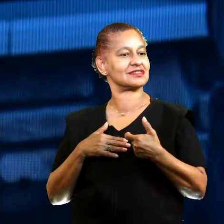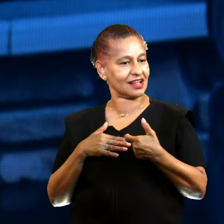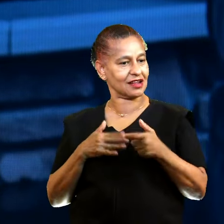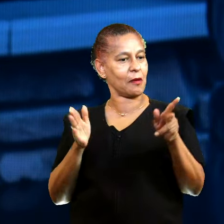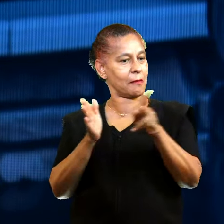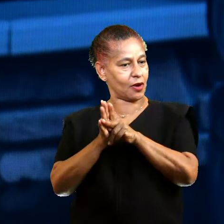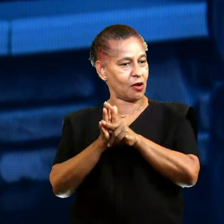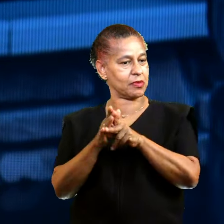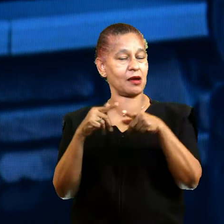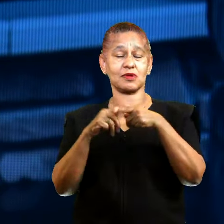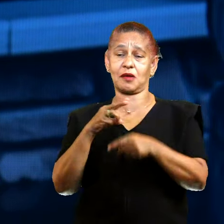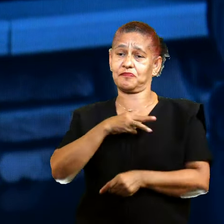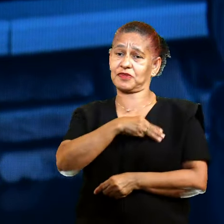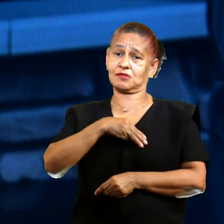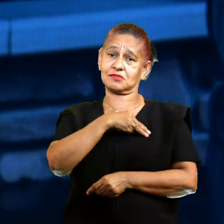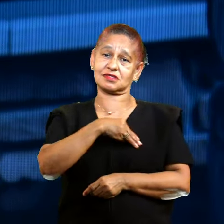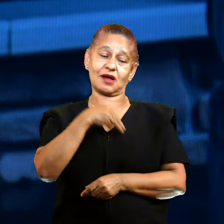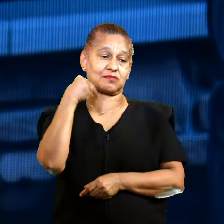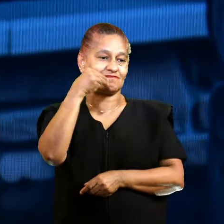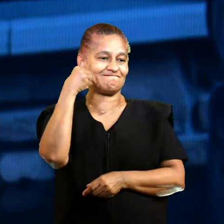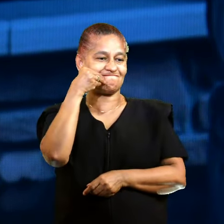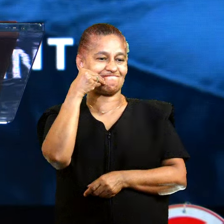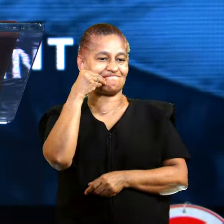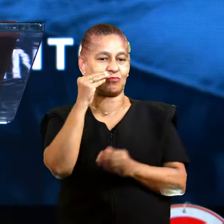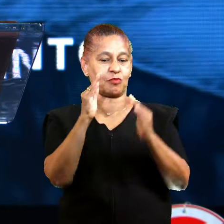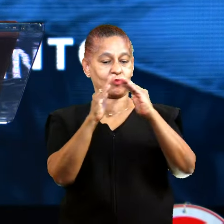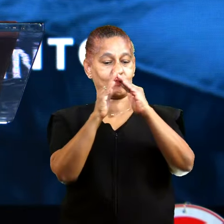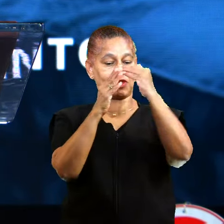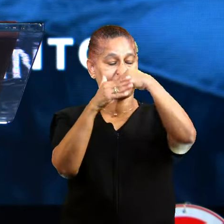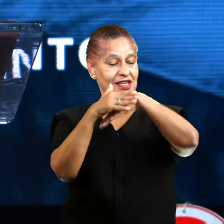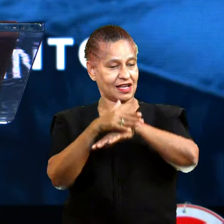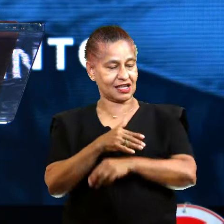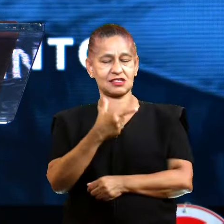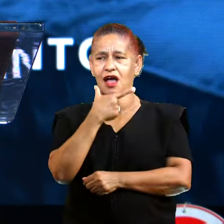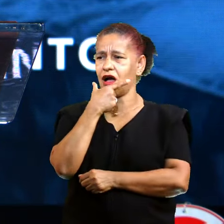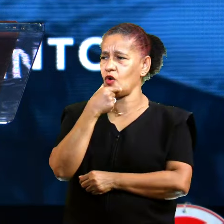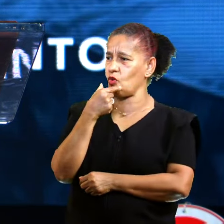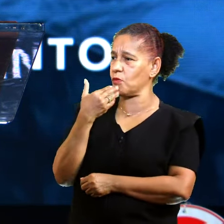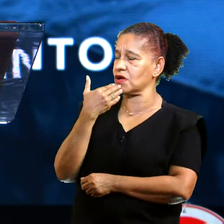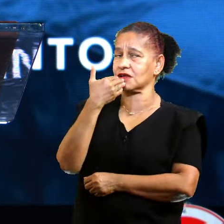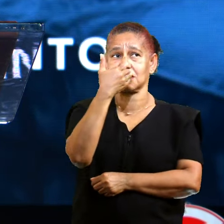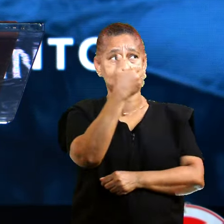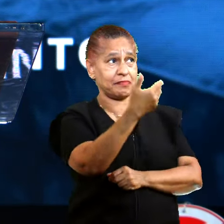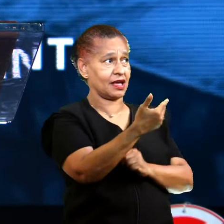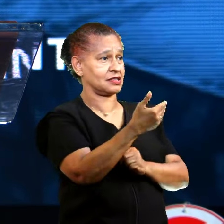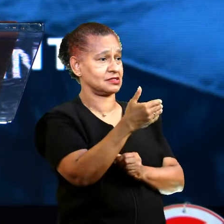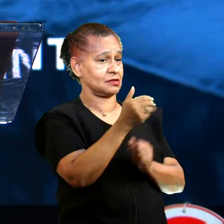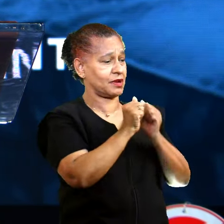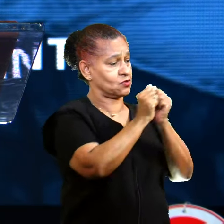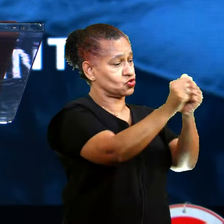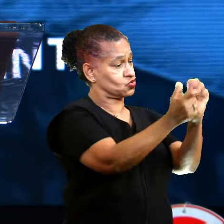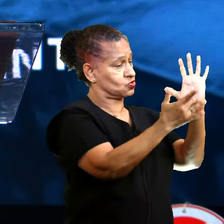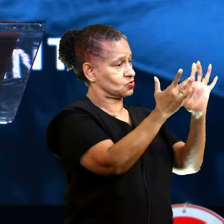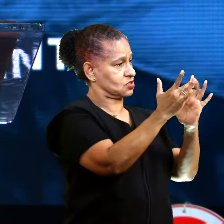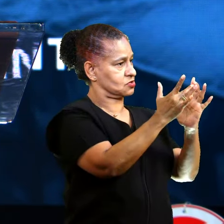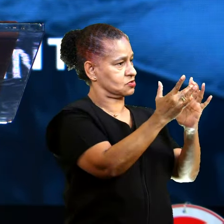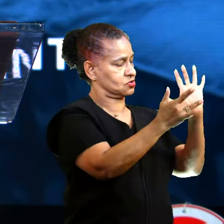Vivendo a missão na nossa casa, aquele homem que pede para... Jesus, não, não, não, a sua casa.